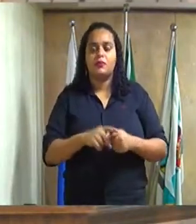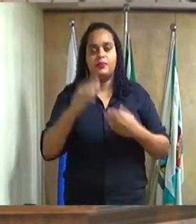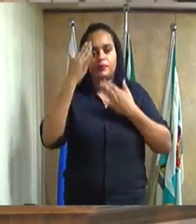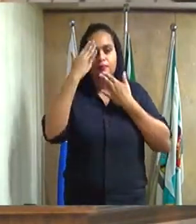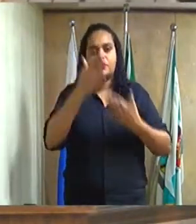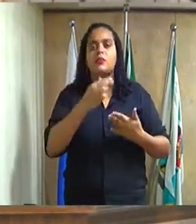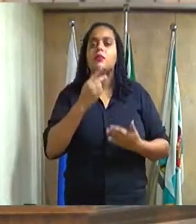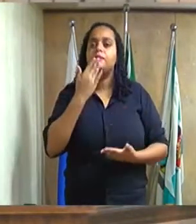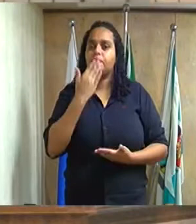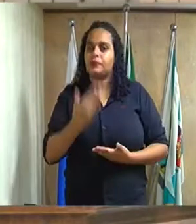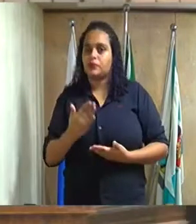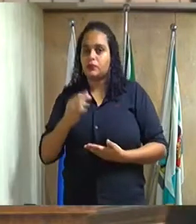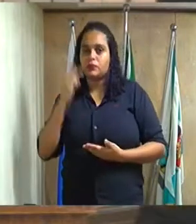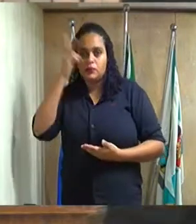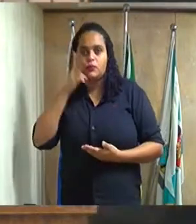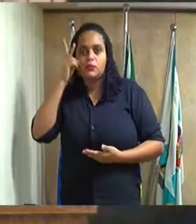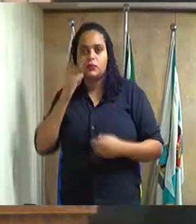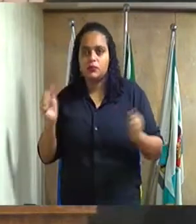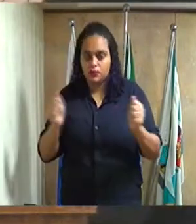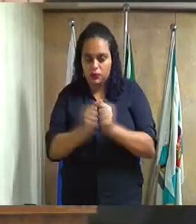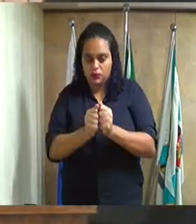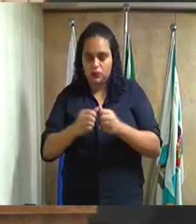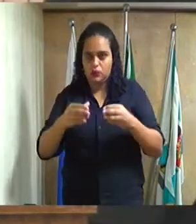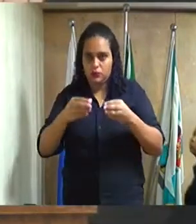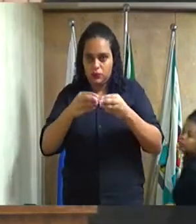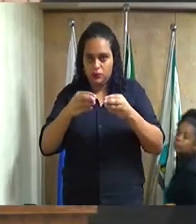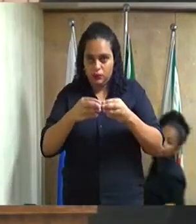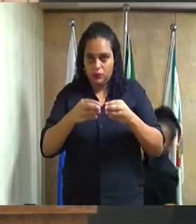pedir a Vossa Excelência que em conjunto com a